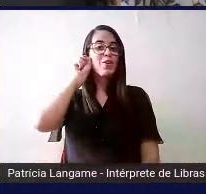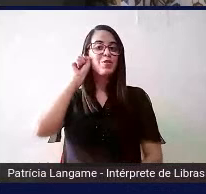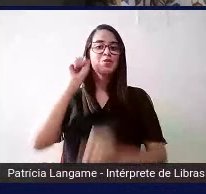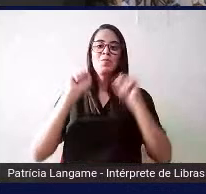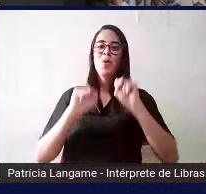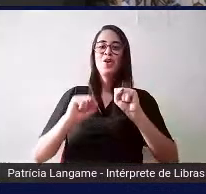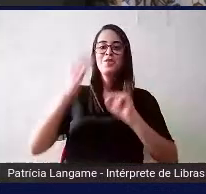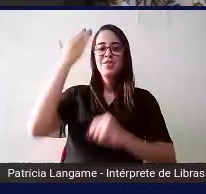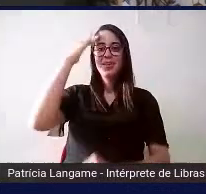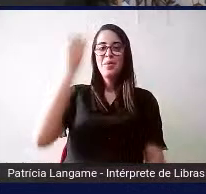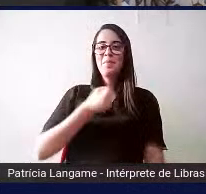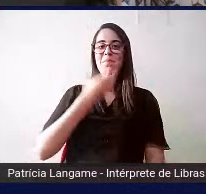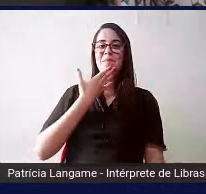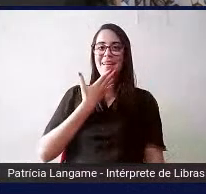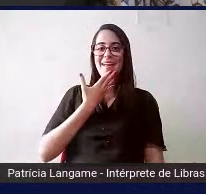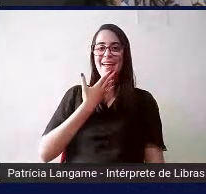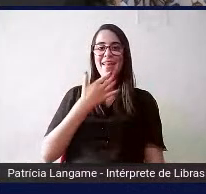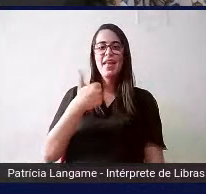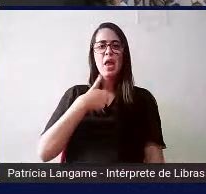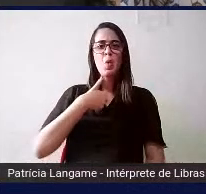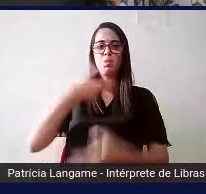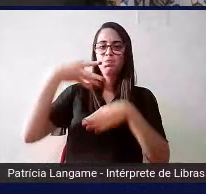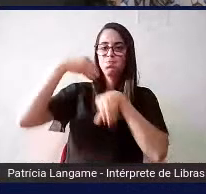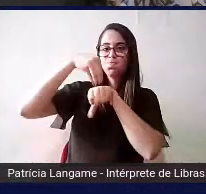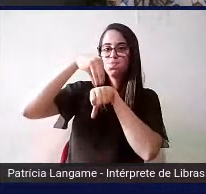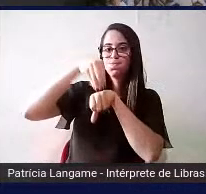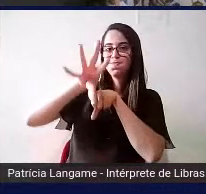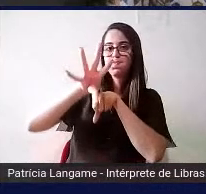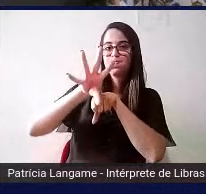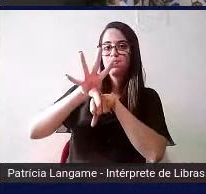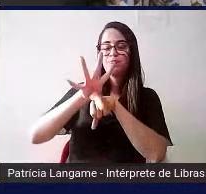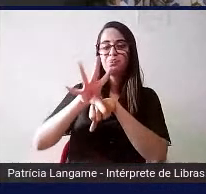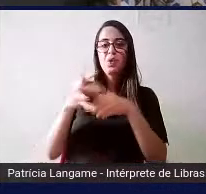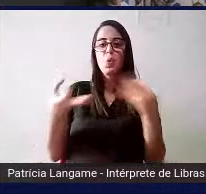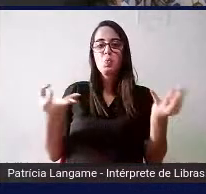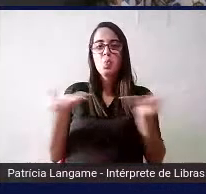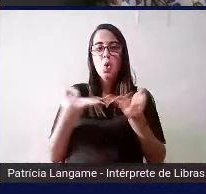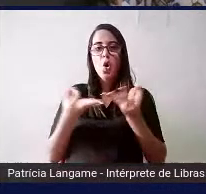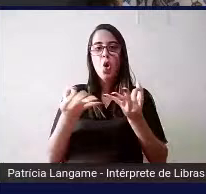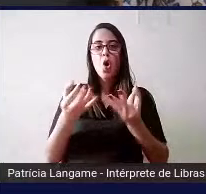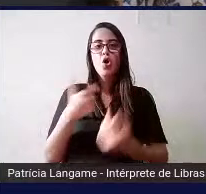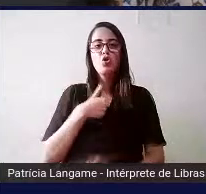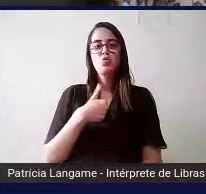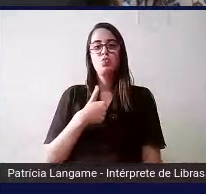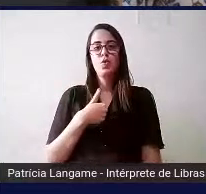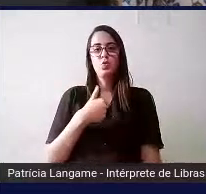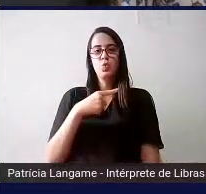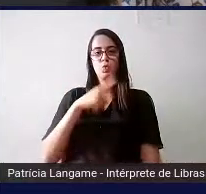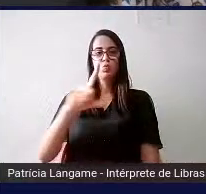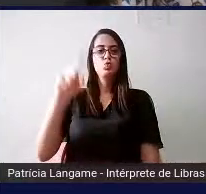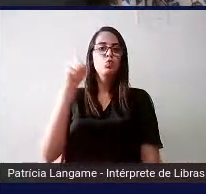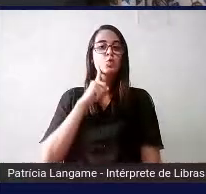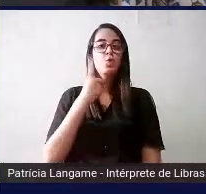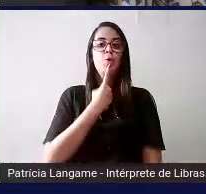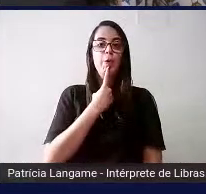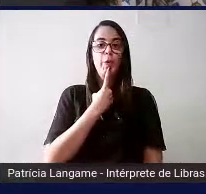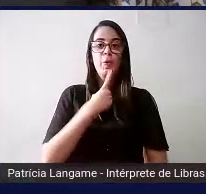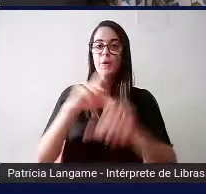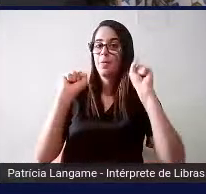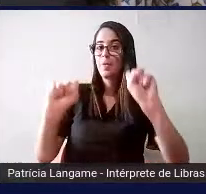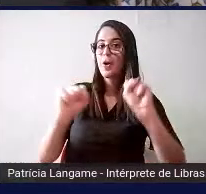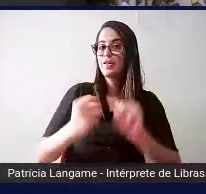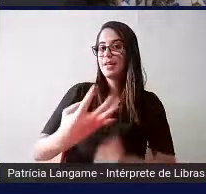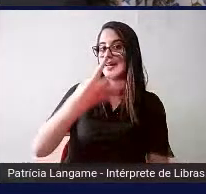muito bem então eu recomendo é um ótimo recurso eu estou falando isso daqui para um surdo que pode assistir